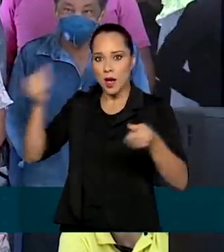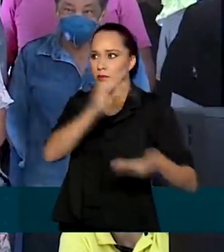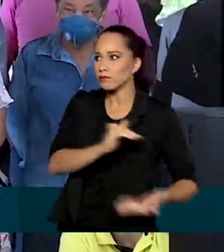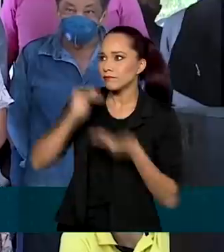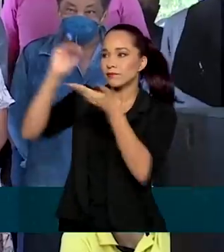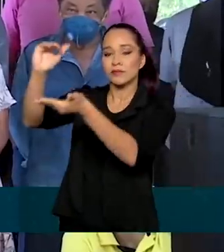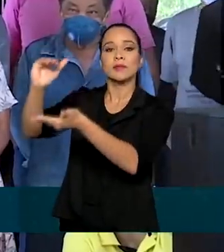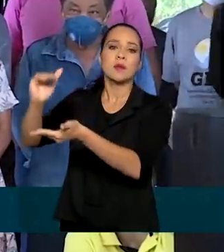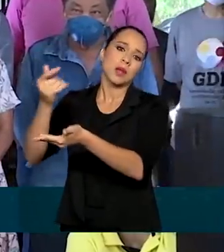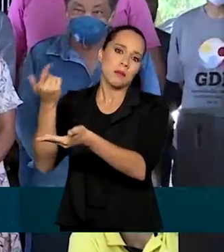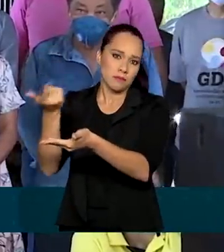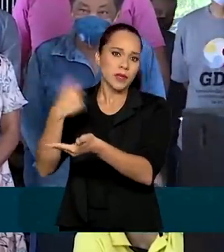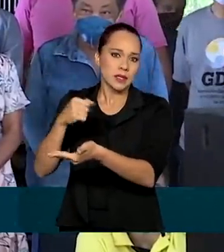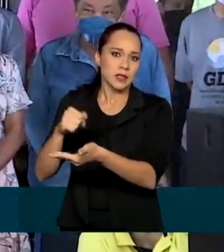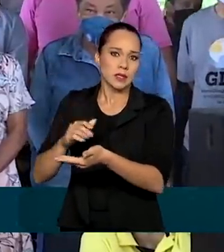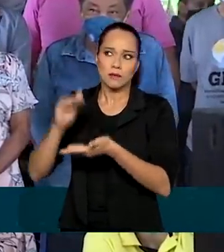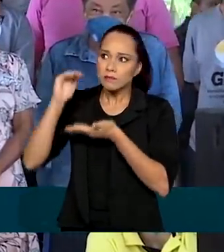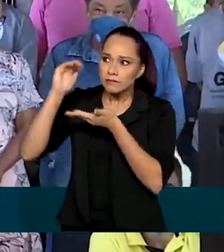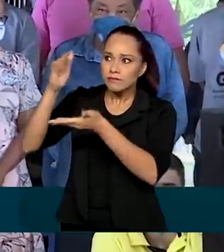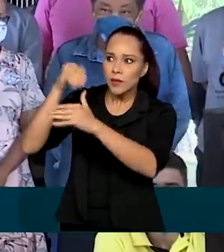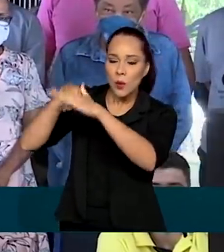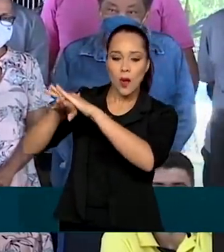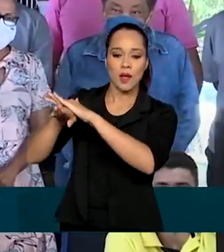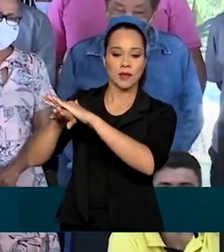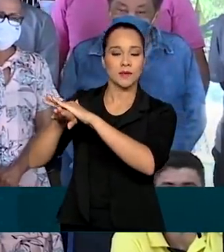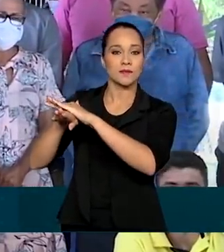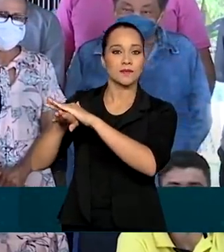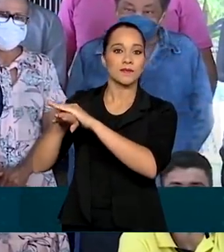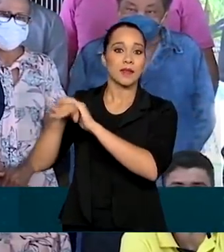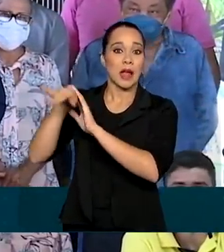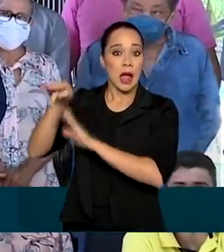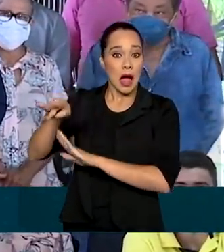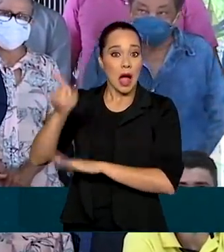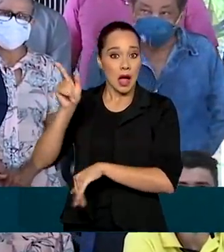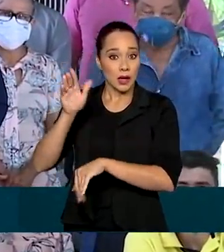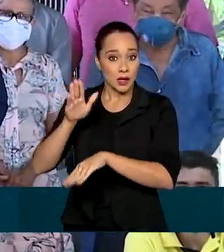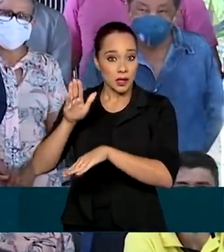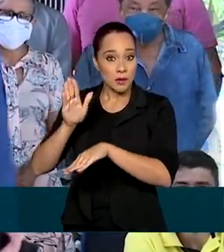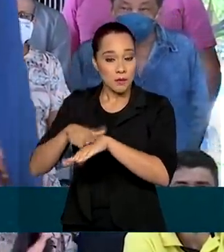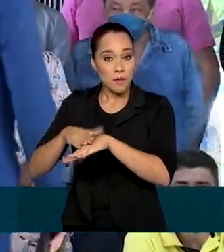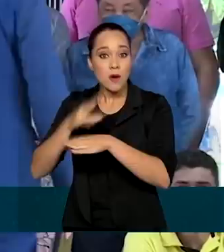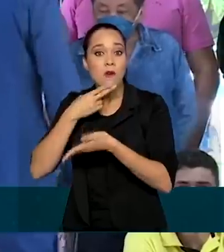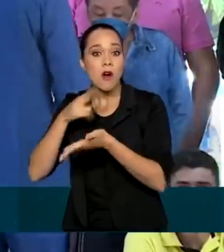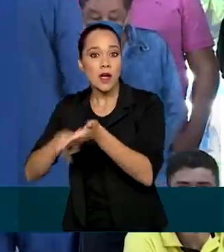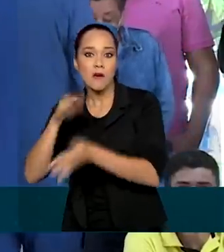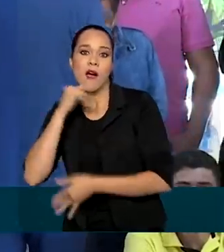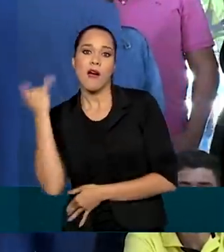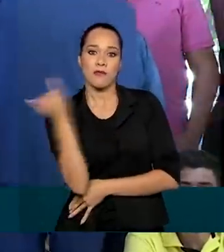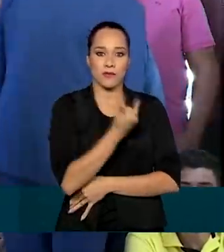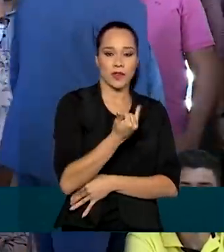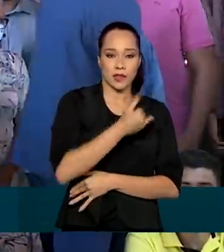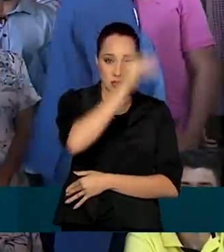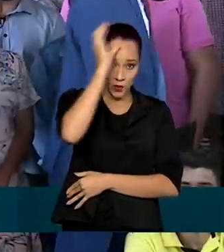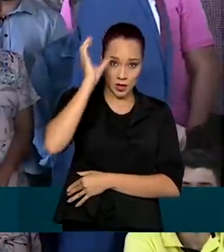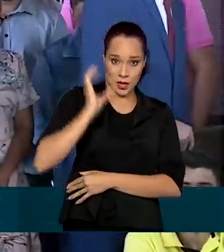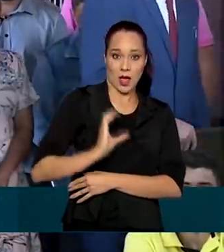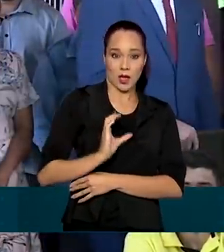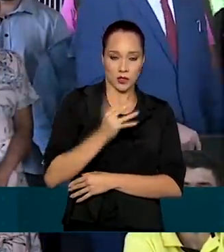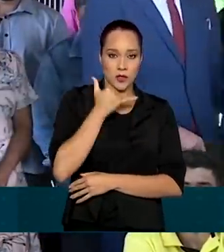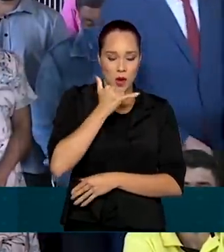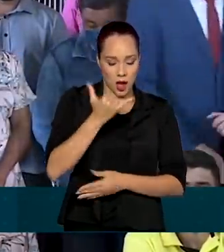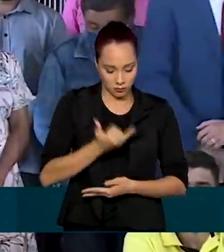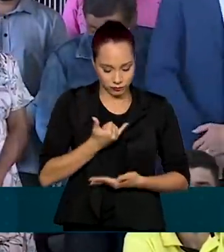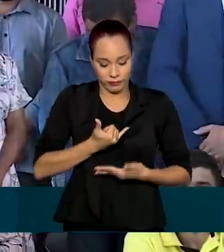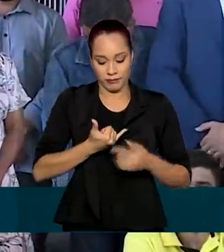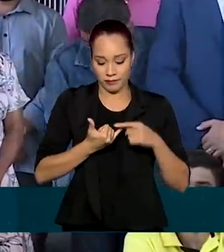carteiro tem que trazer a encomenda. E aí os próprios Correios enviam uma comunicação para o celular da pessoa